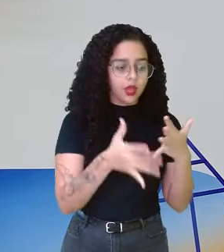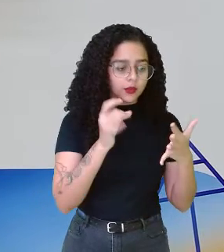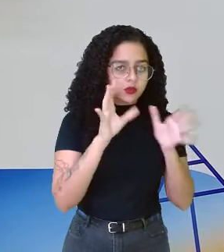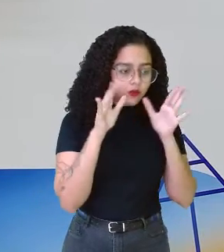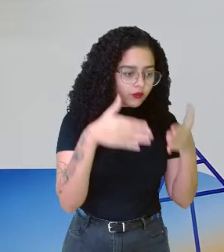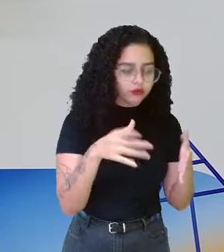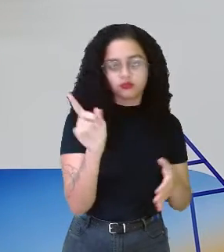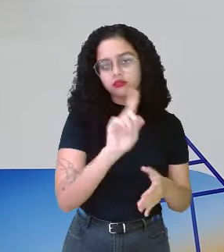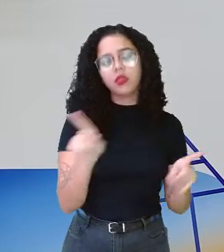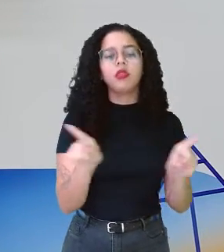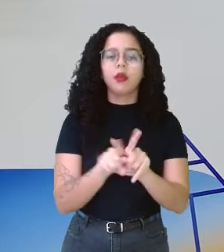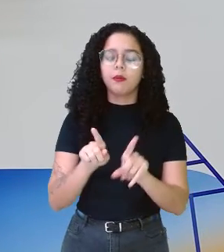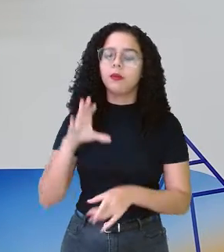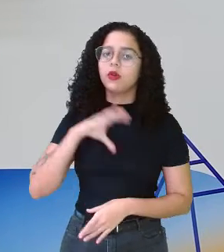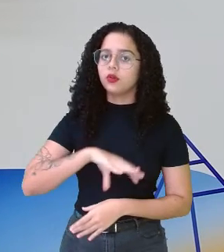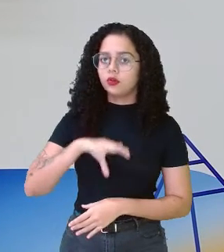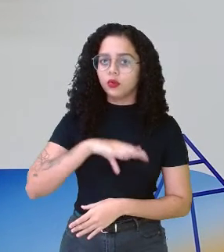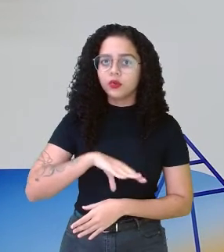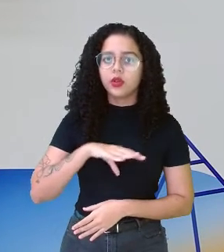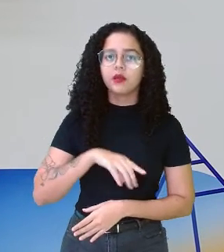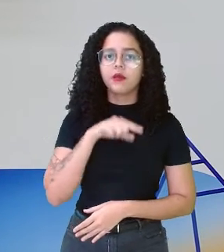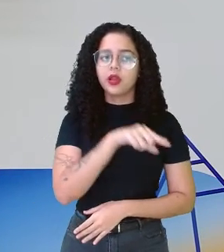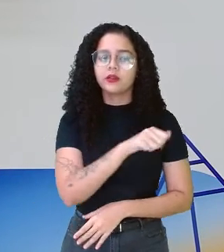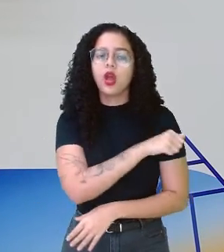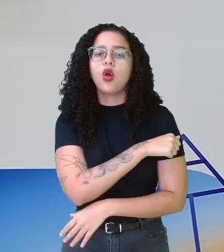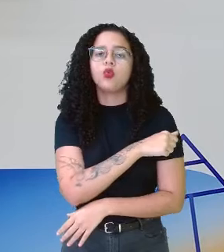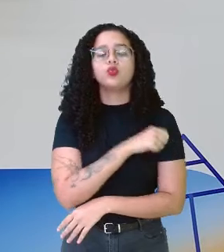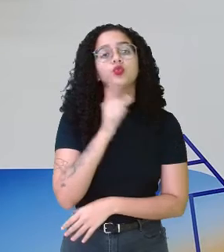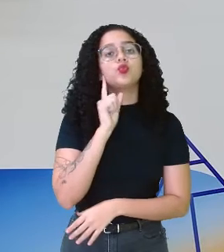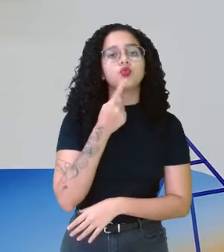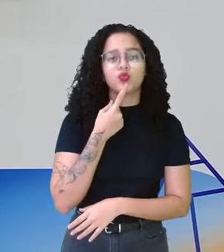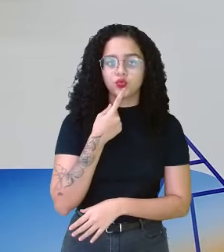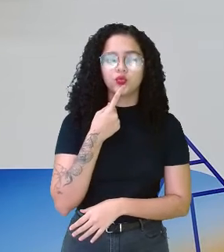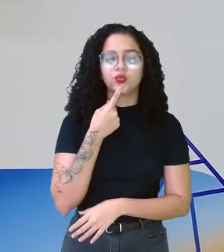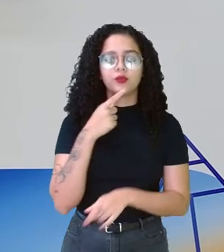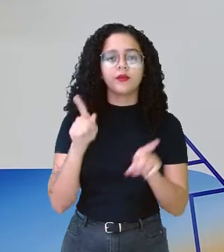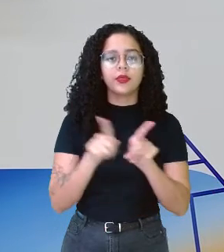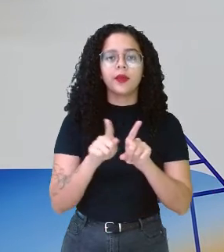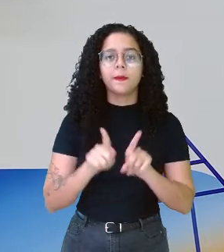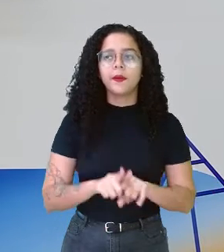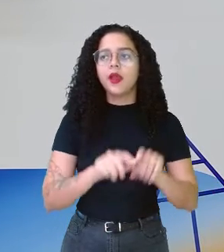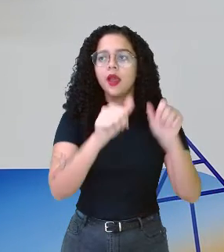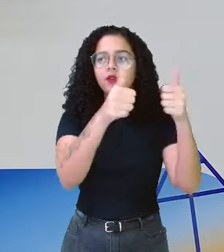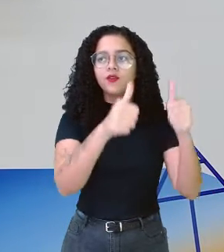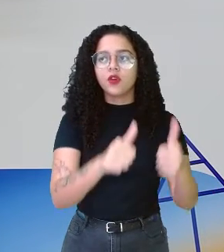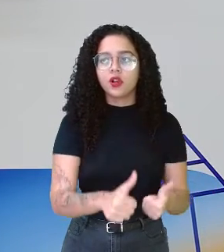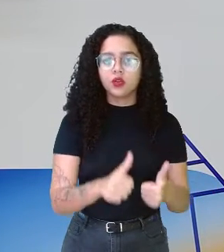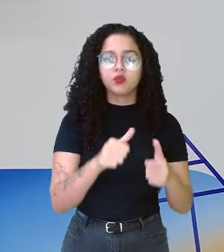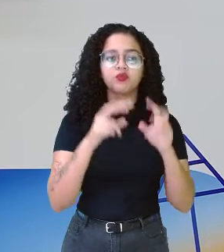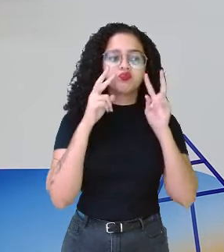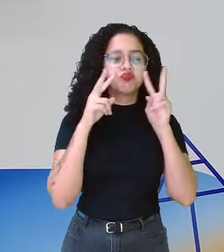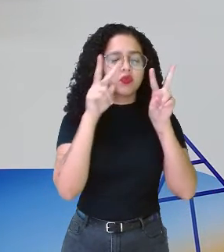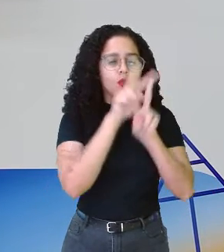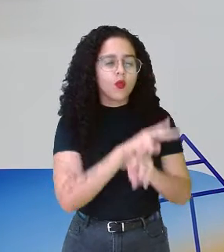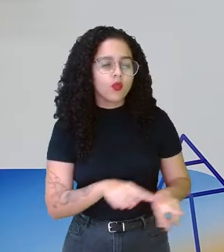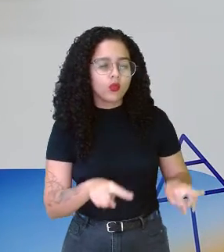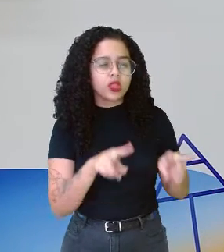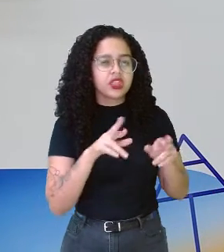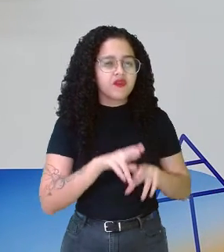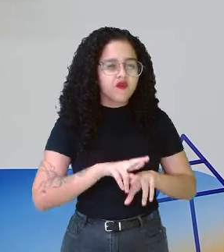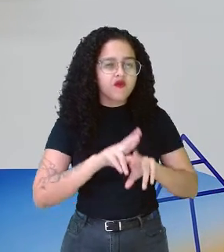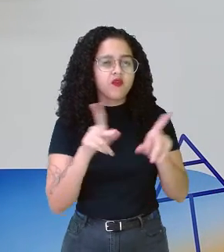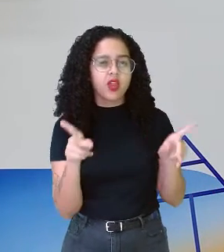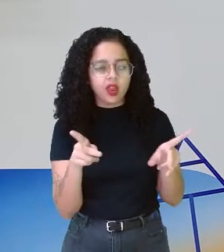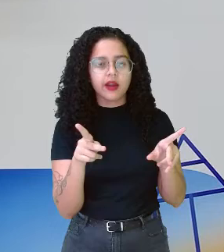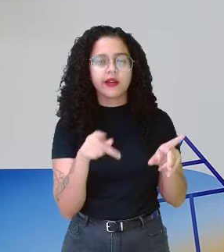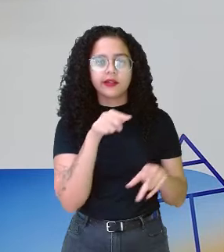mas também o português para esse estudante surdo e a avaliação, um olhar diferenciado na